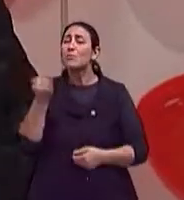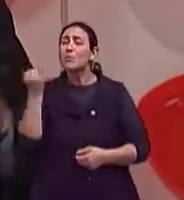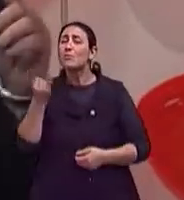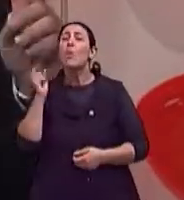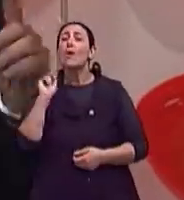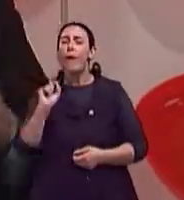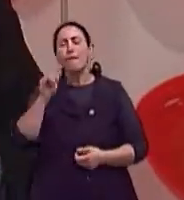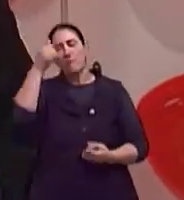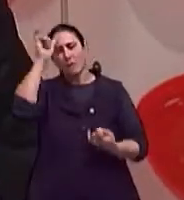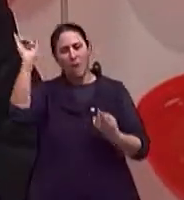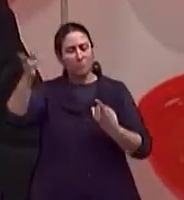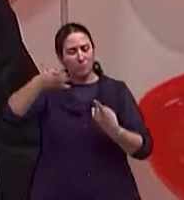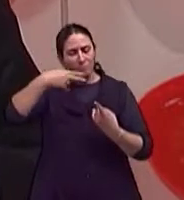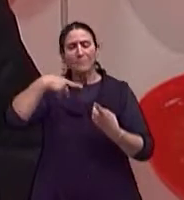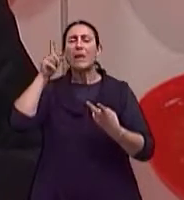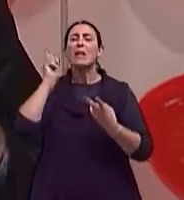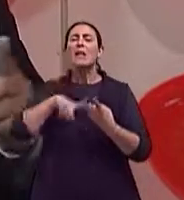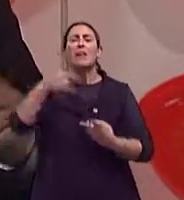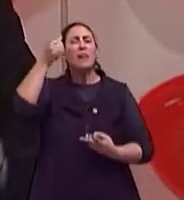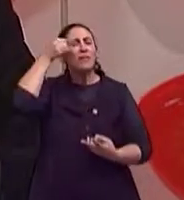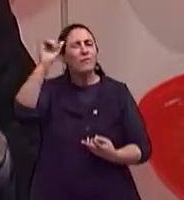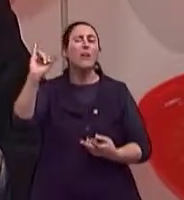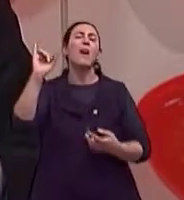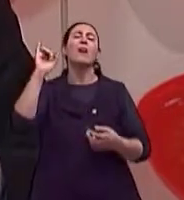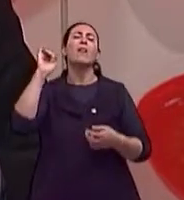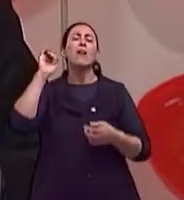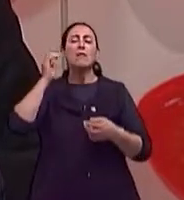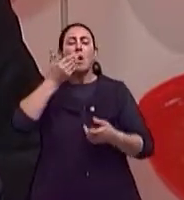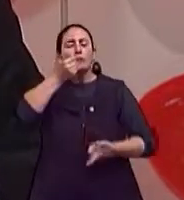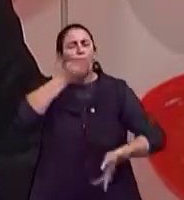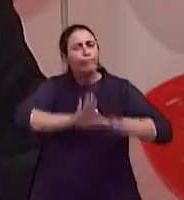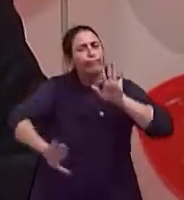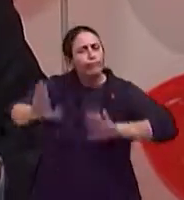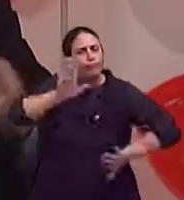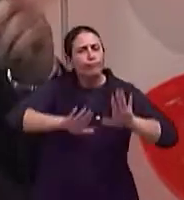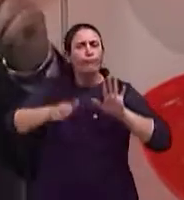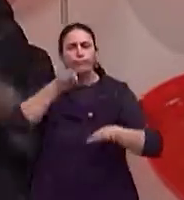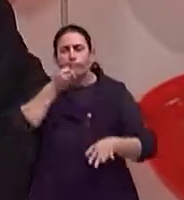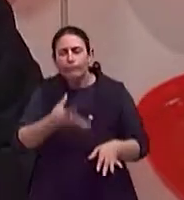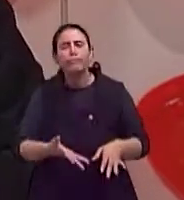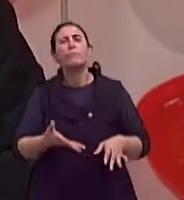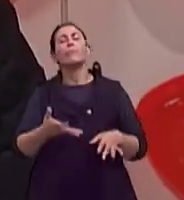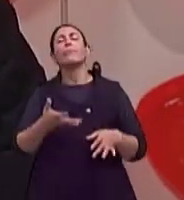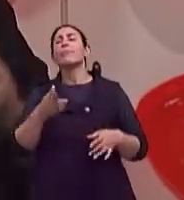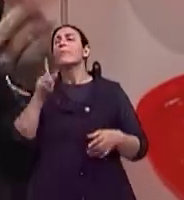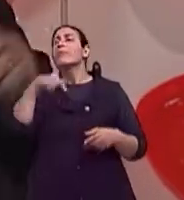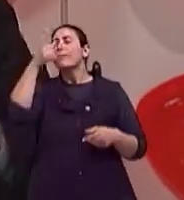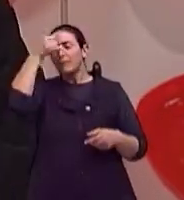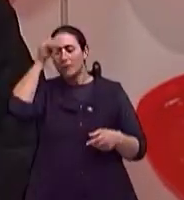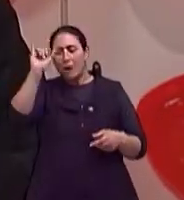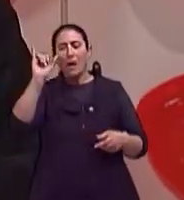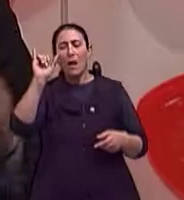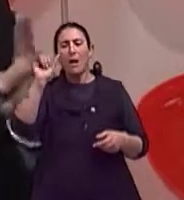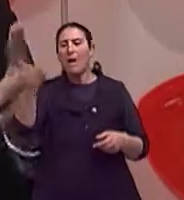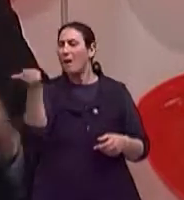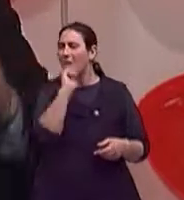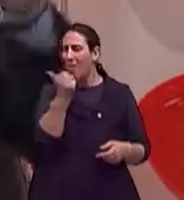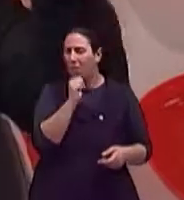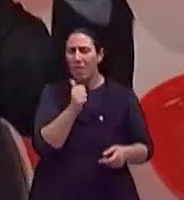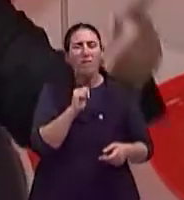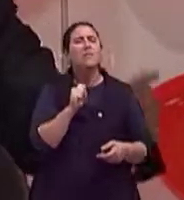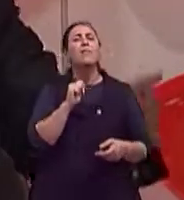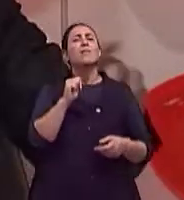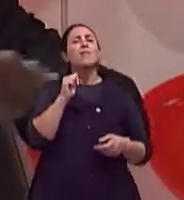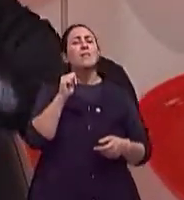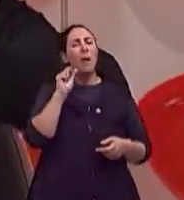o tabagismo, ter boas condições dietéticas e nutricionais, evitar o álcool em excesso,